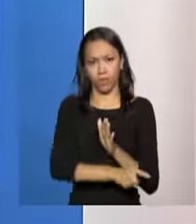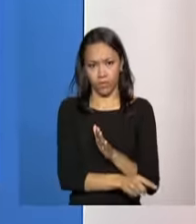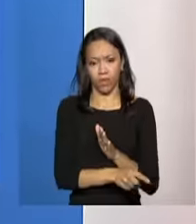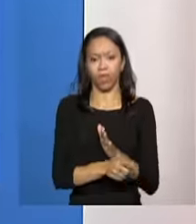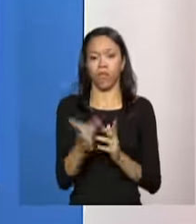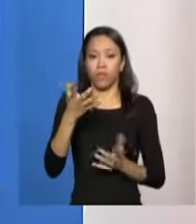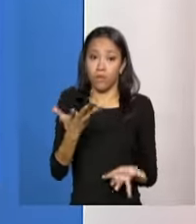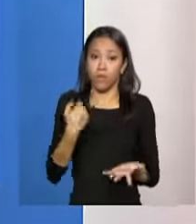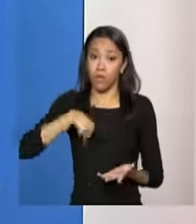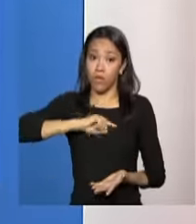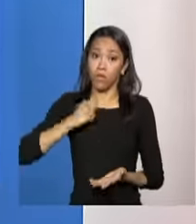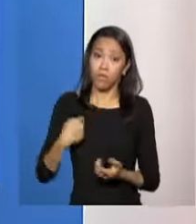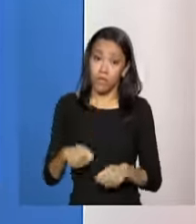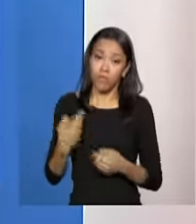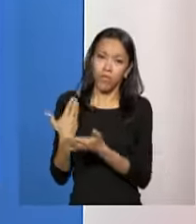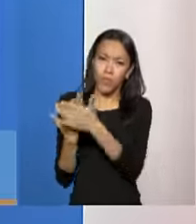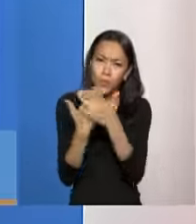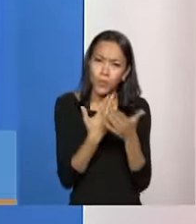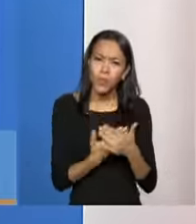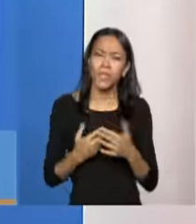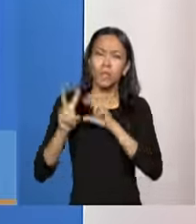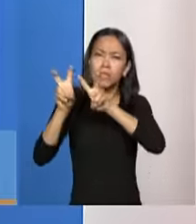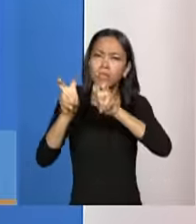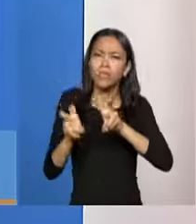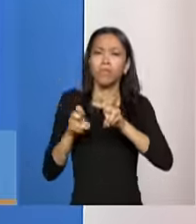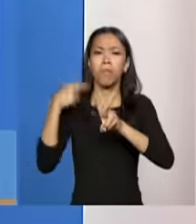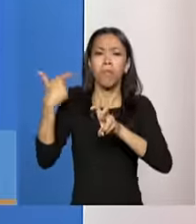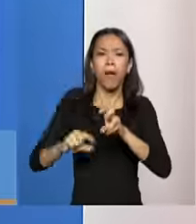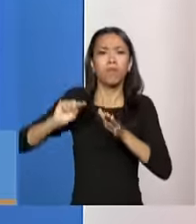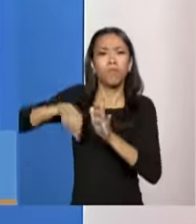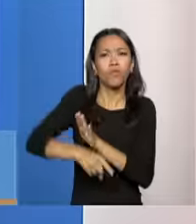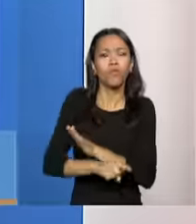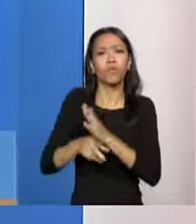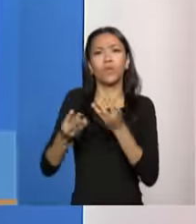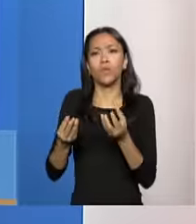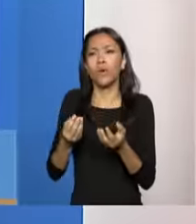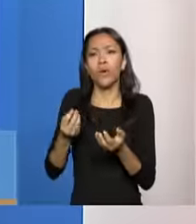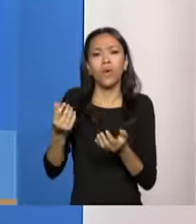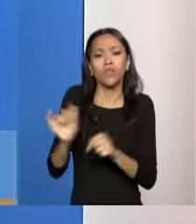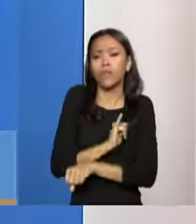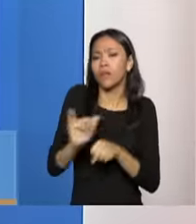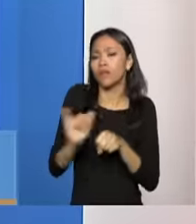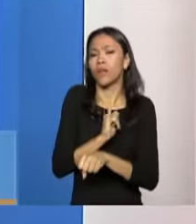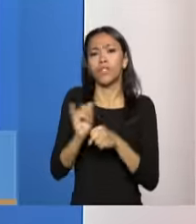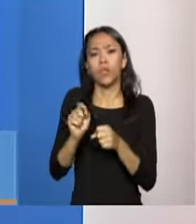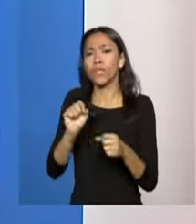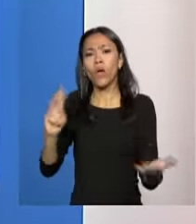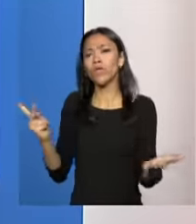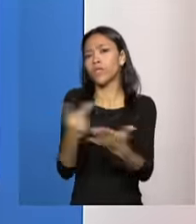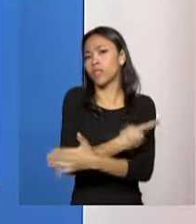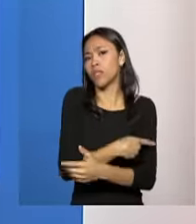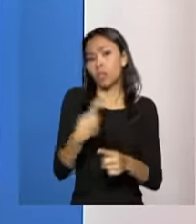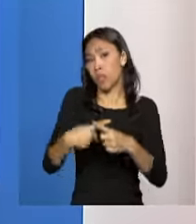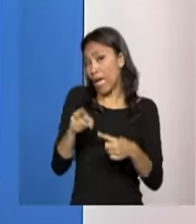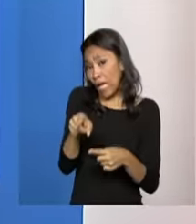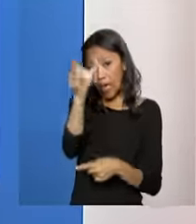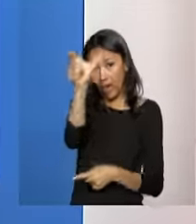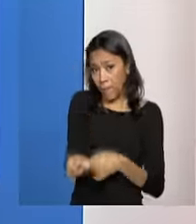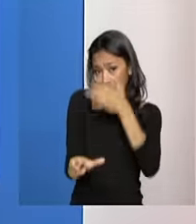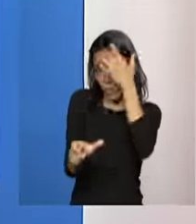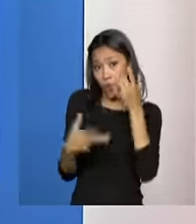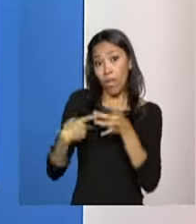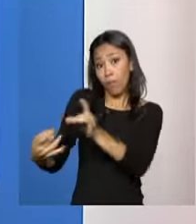estudar um pouco mais, aprofundar um pouco mais, quais são os danos causados pelo abandono e pelas violências